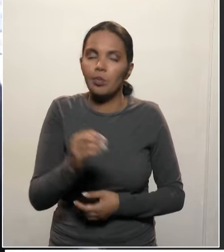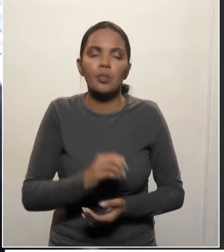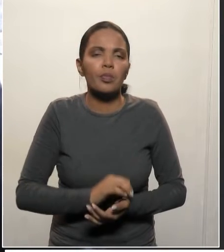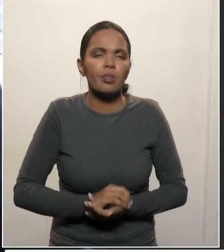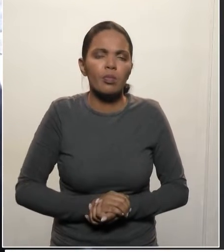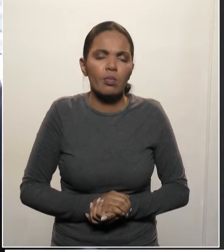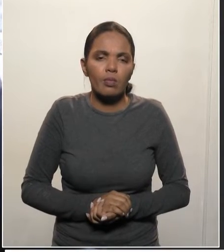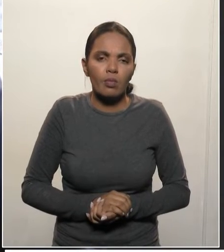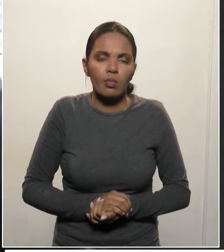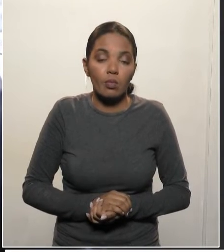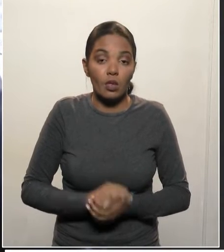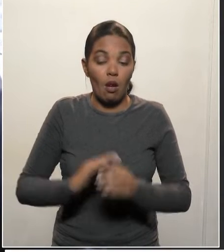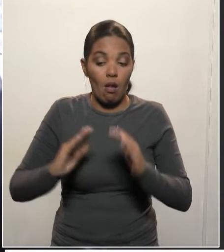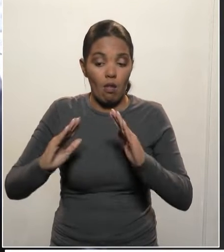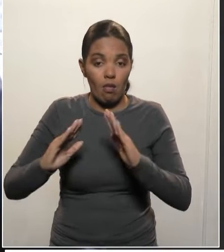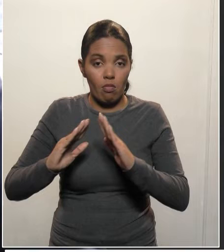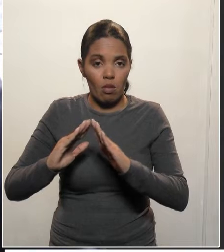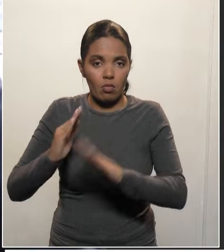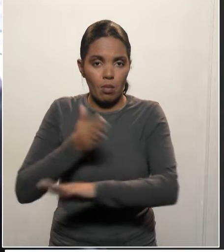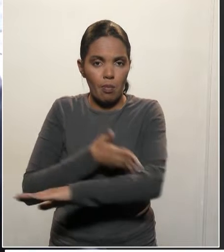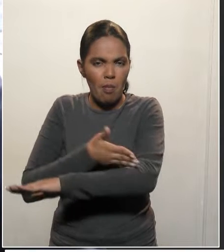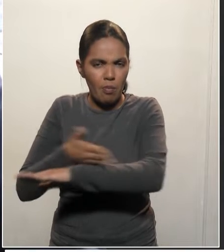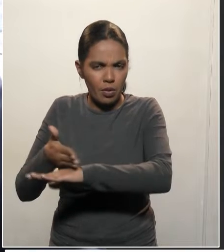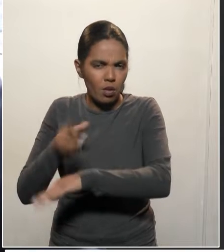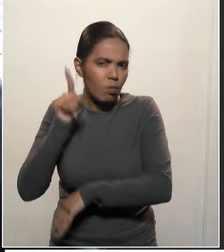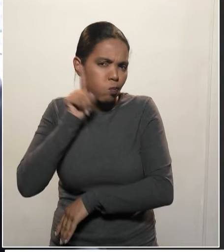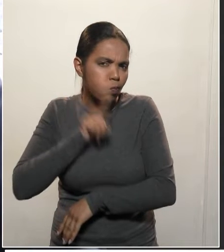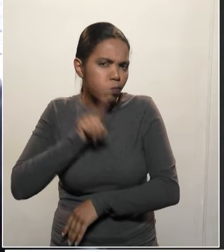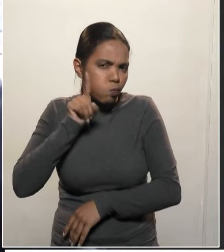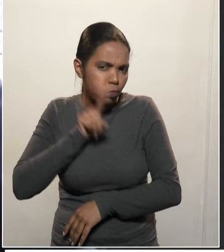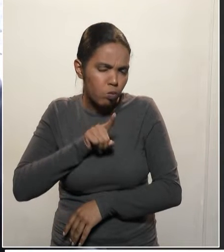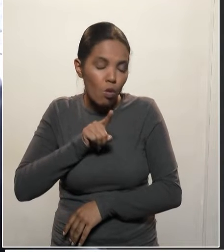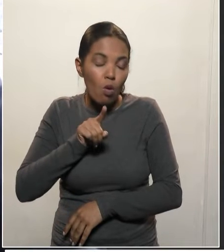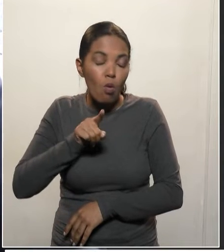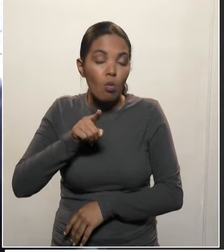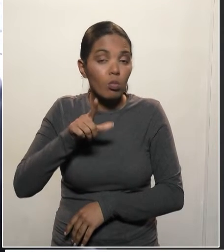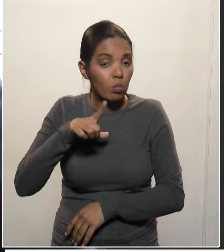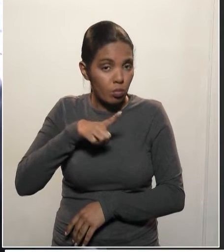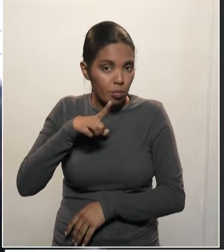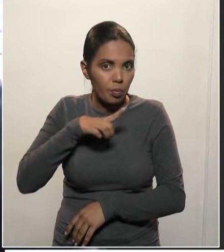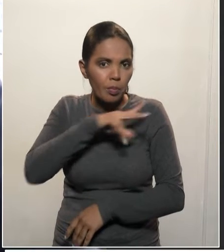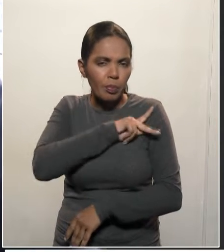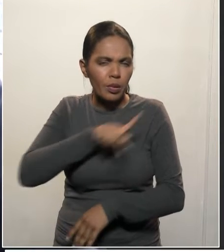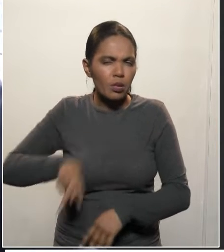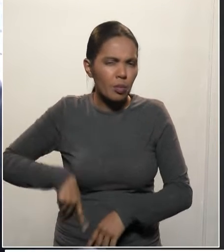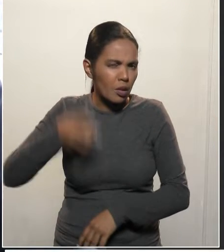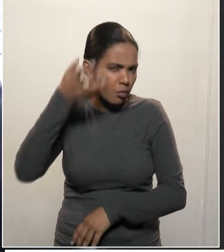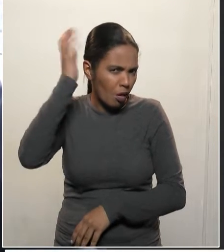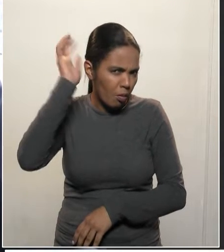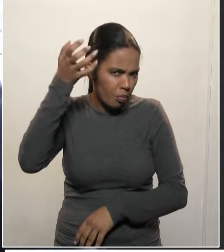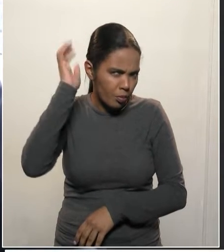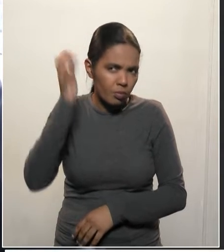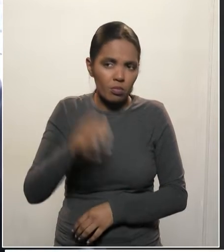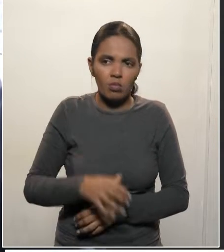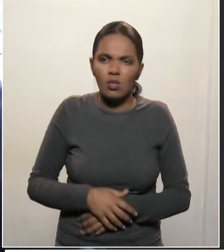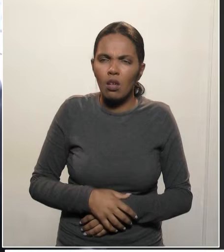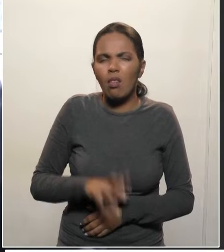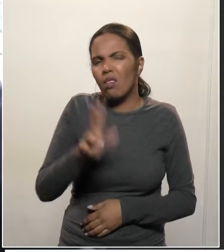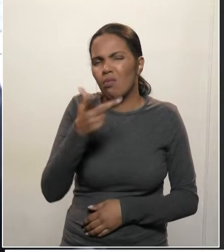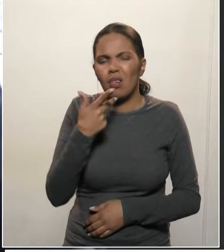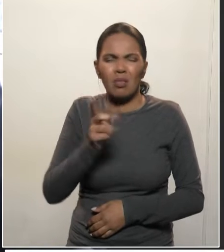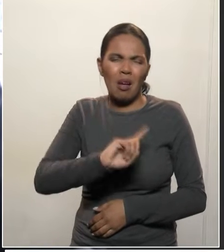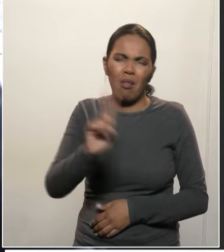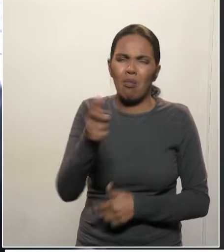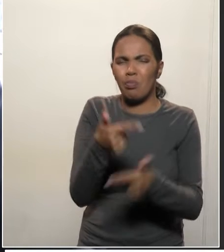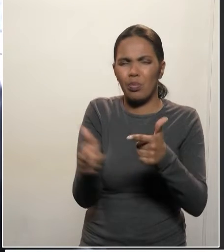que a Casa Branca, o presidente Trump, ele vinha minimizando essa situação.